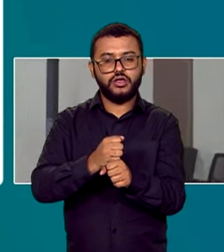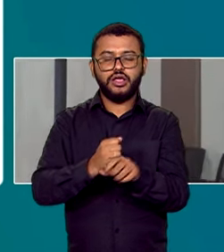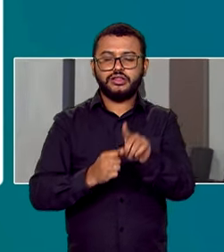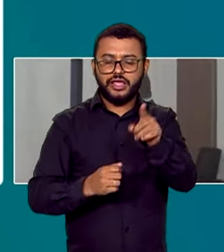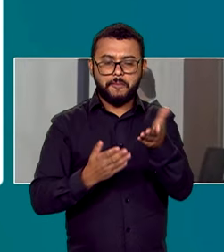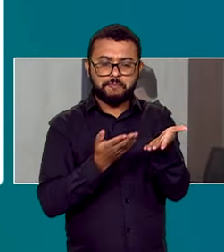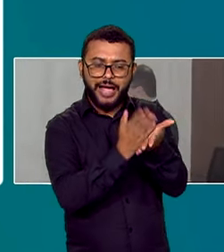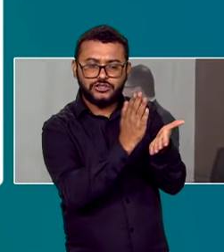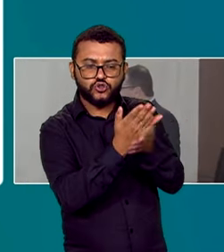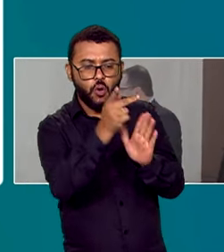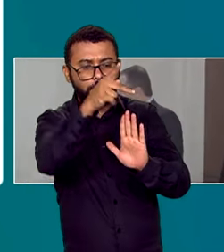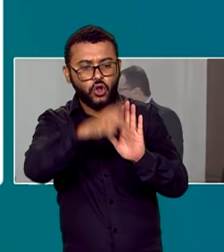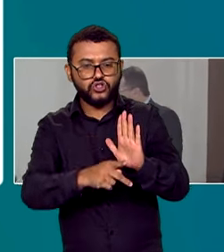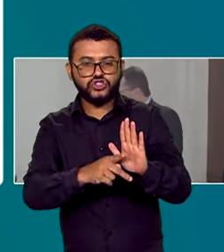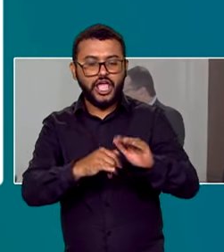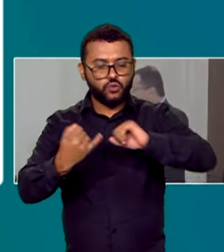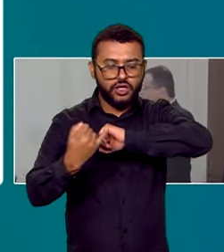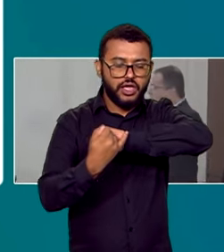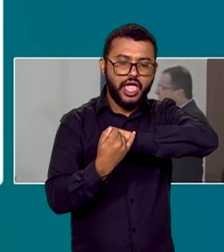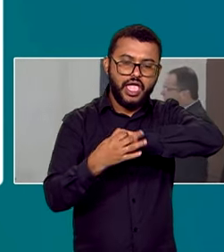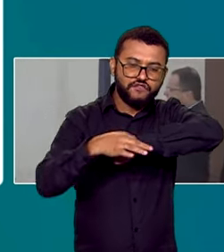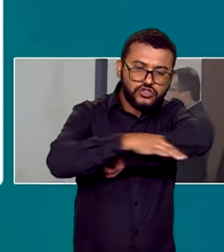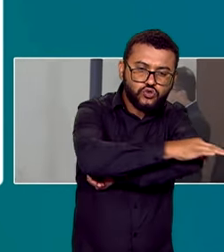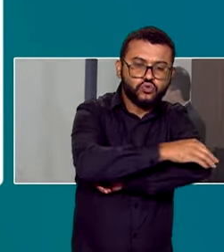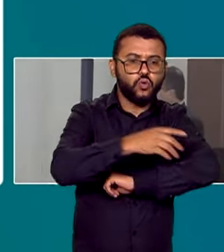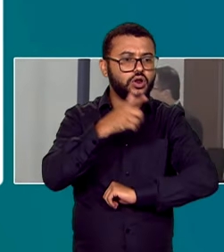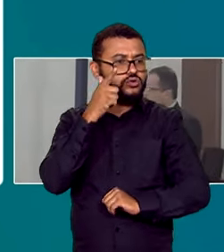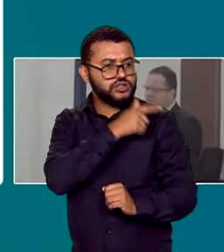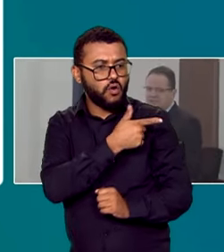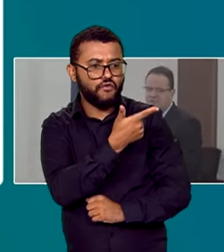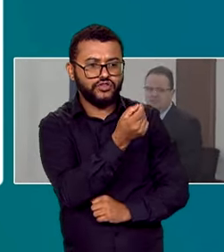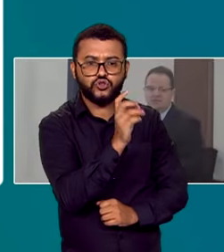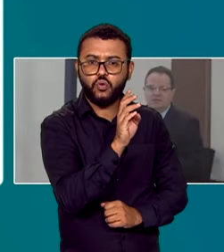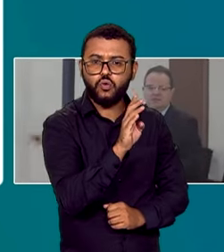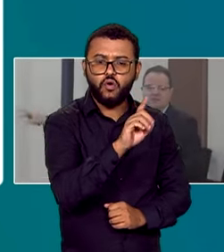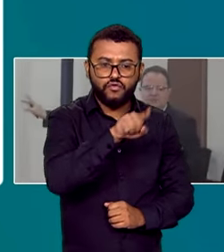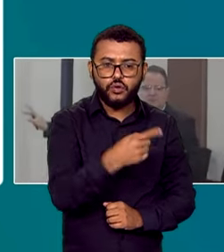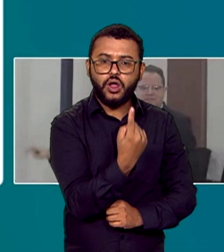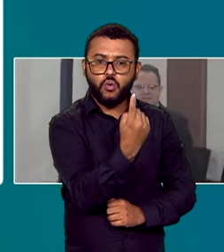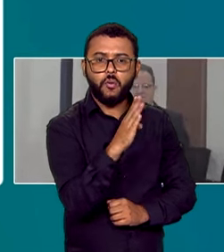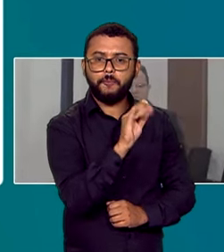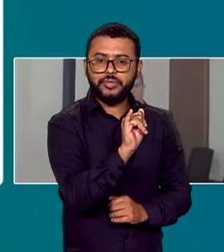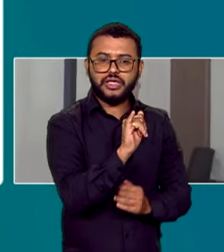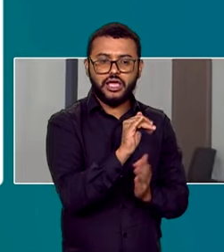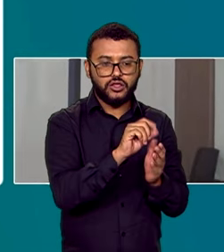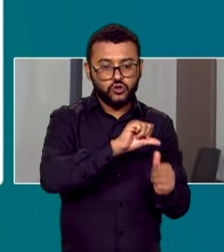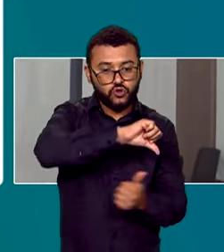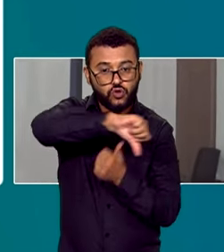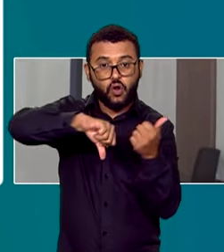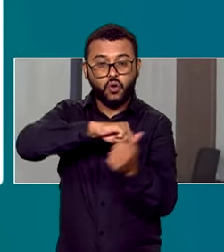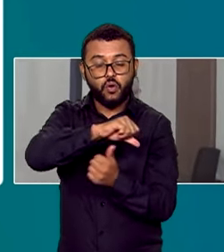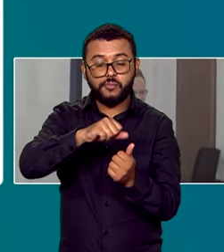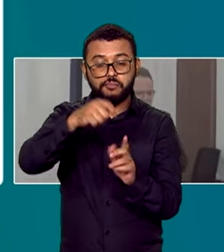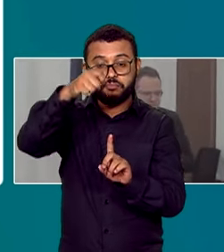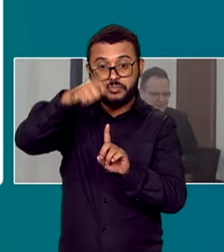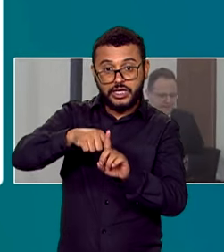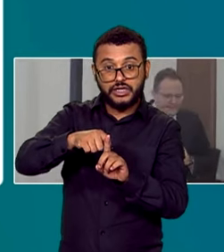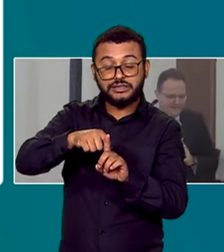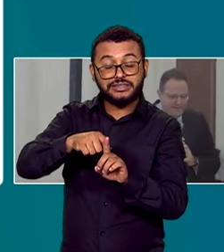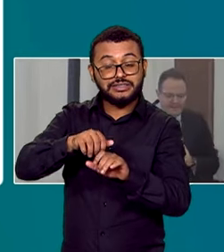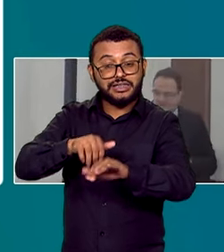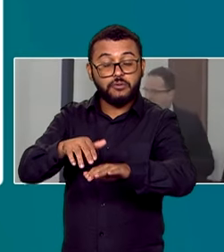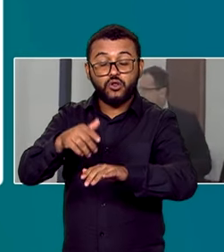aprovações para projetos de infraestrutura passaram de R 21,1 bilhões de janeiro a setembro de 2022